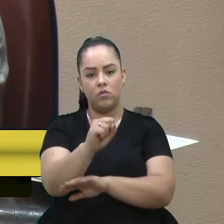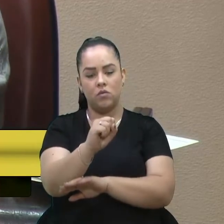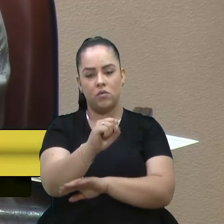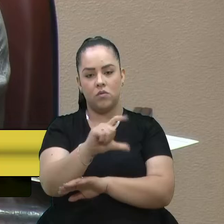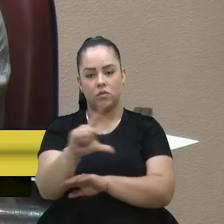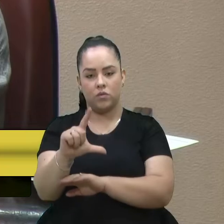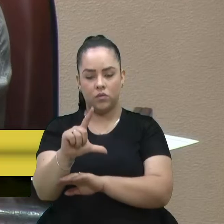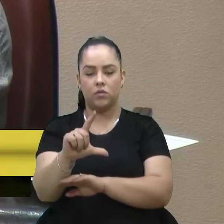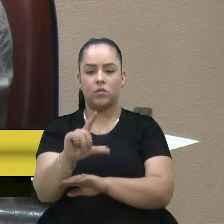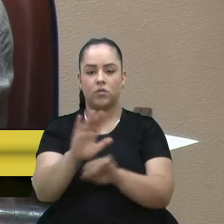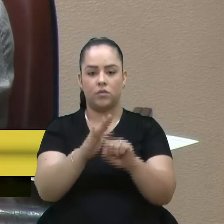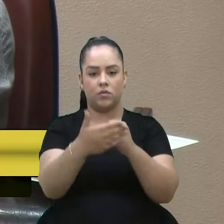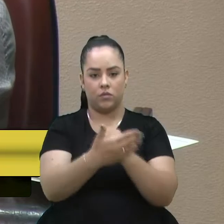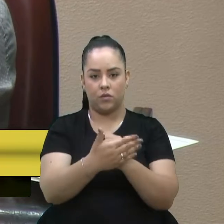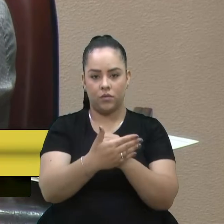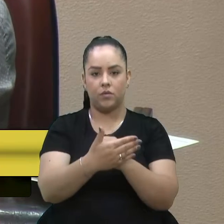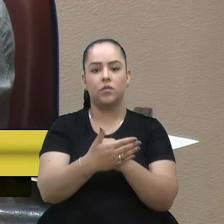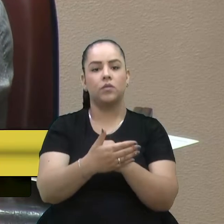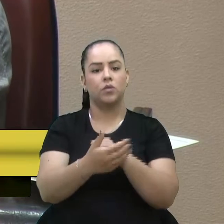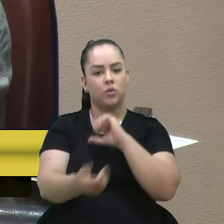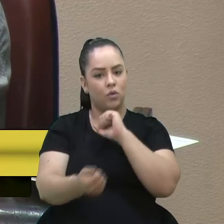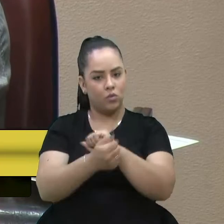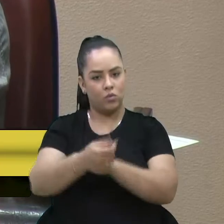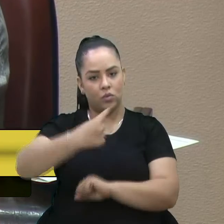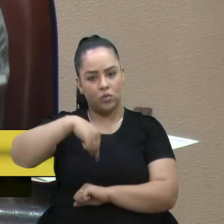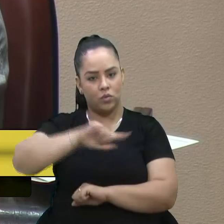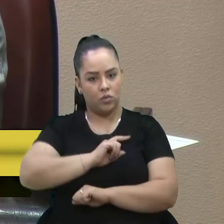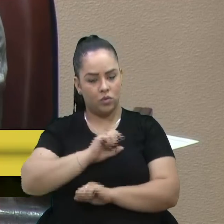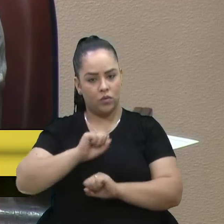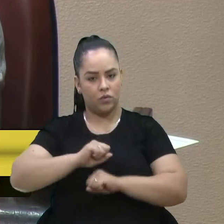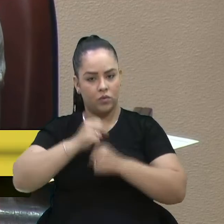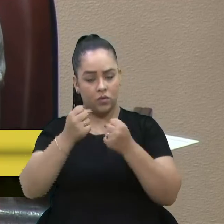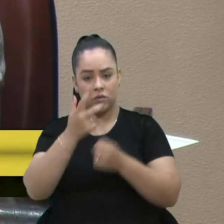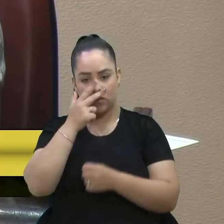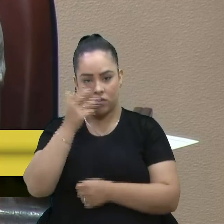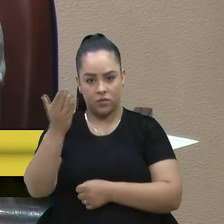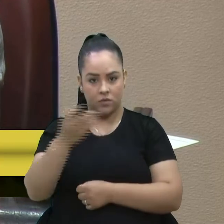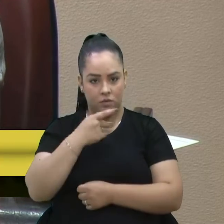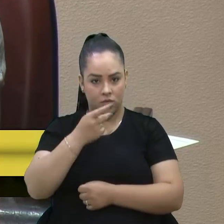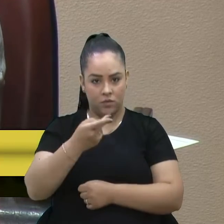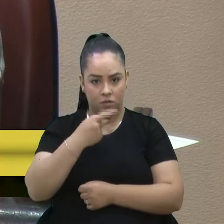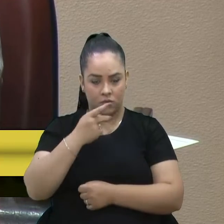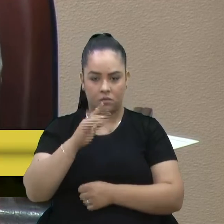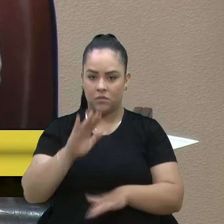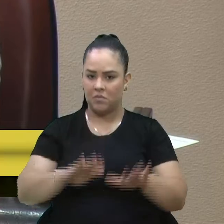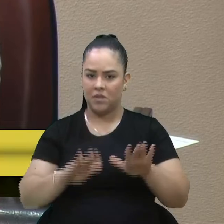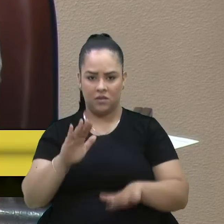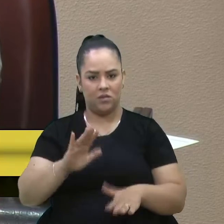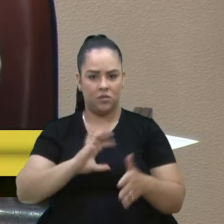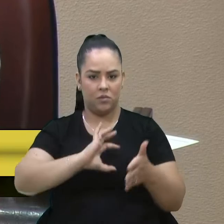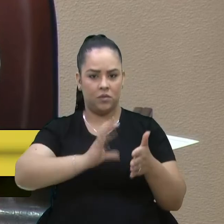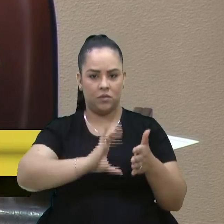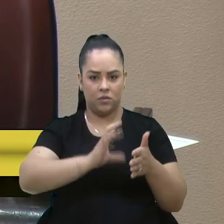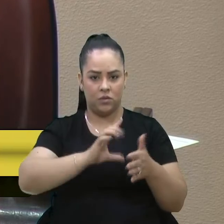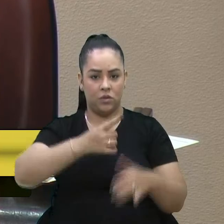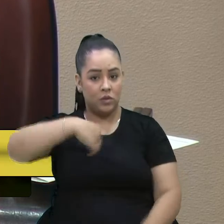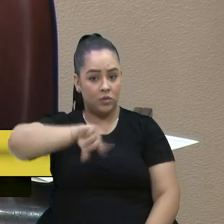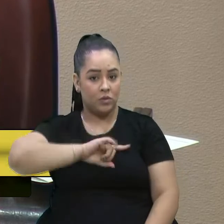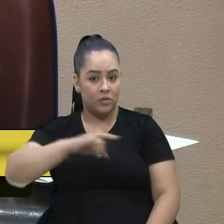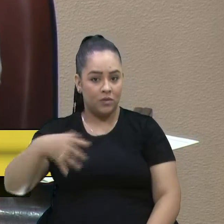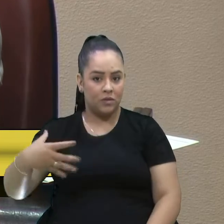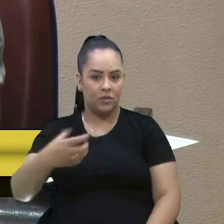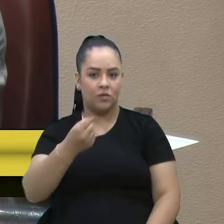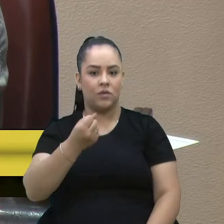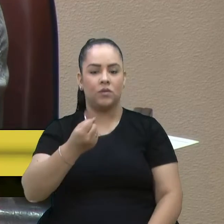contar com a tua força. Porque, como o senhor falou, independente de partido, nós estamos salvando